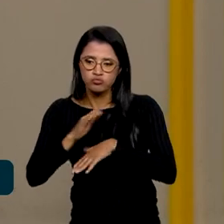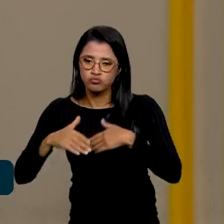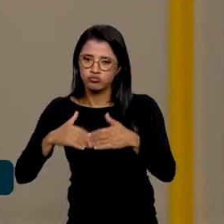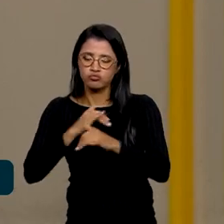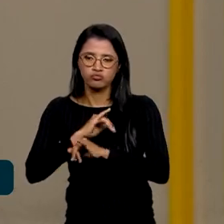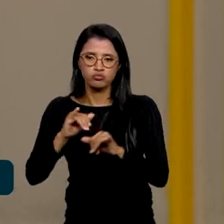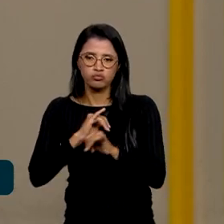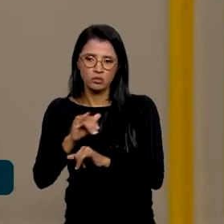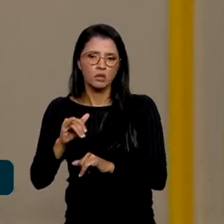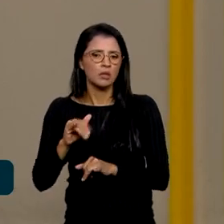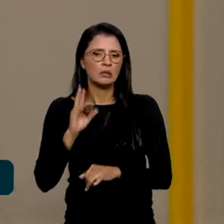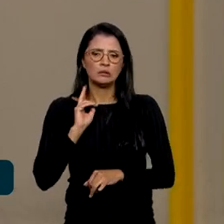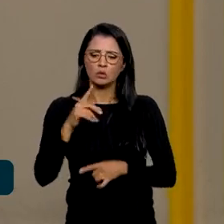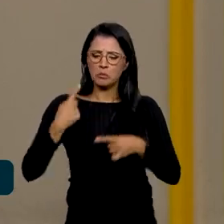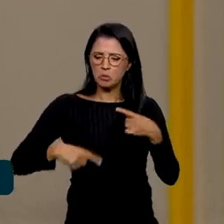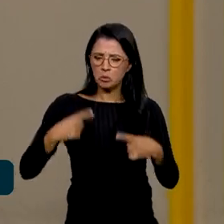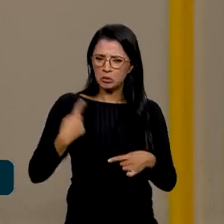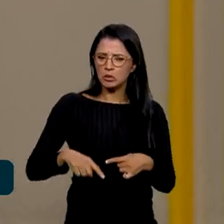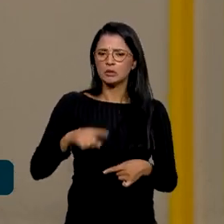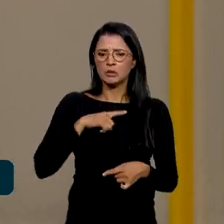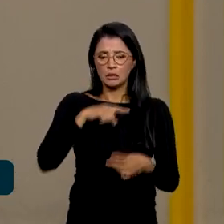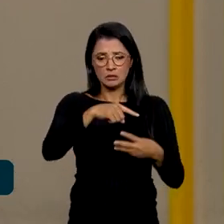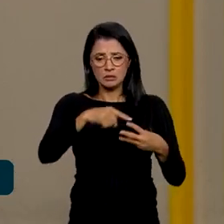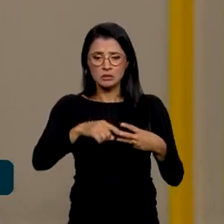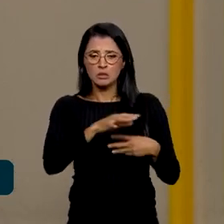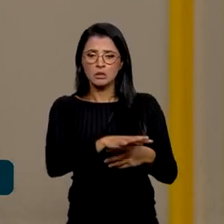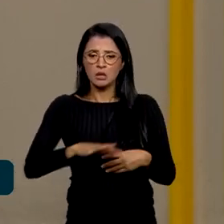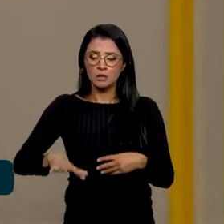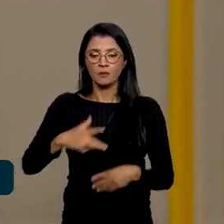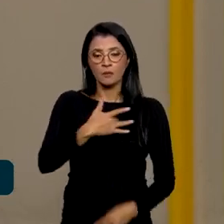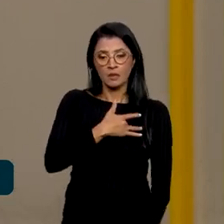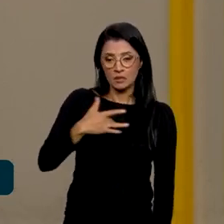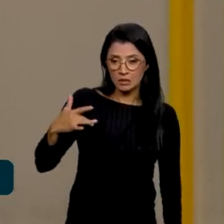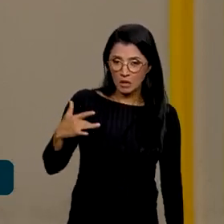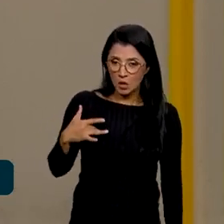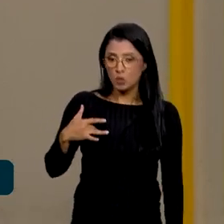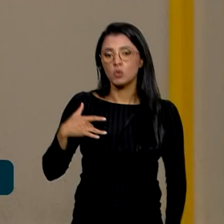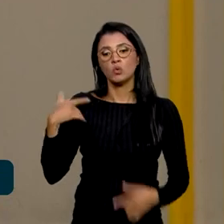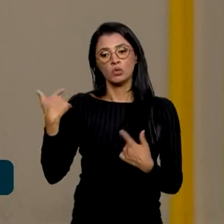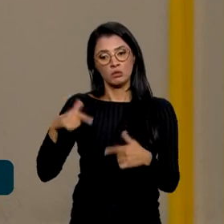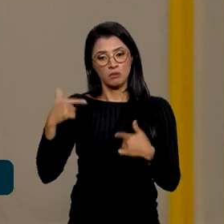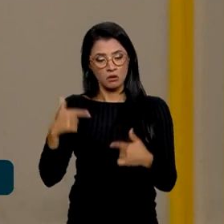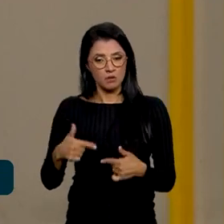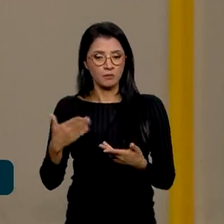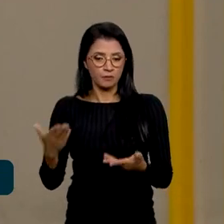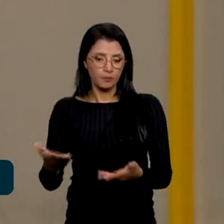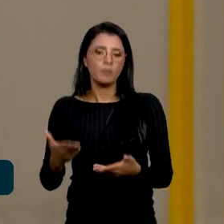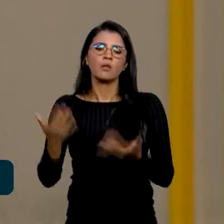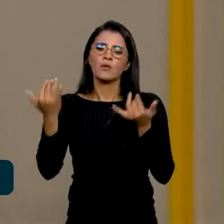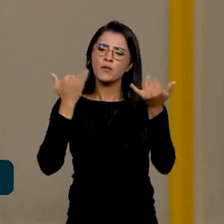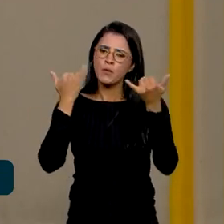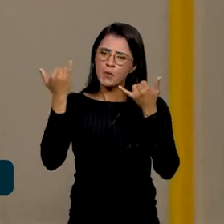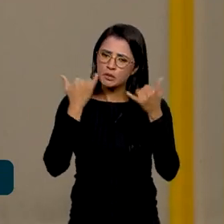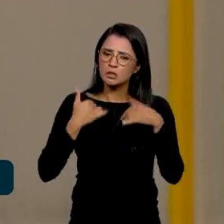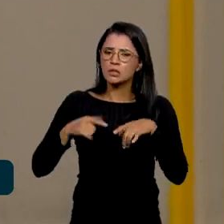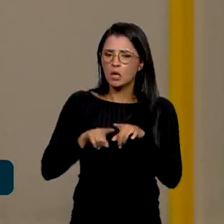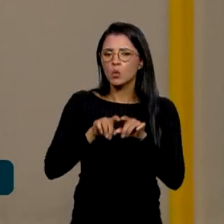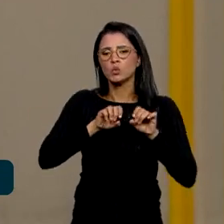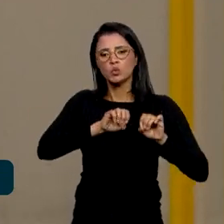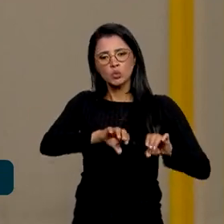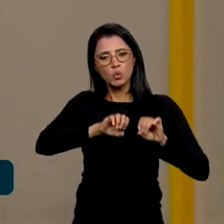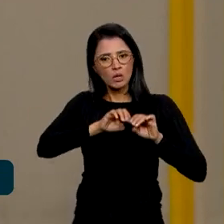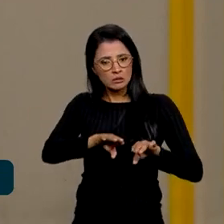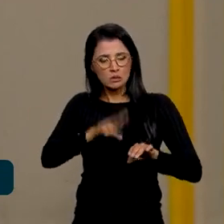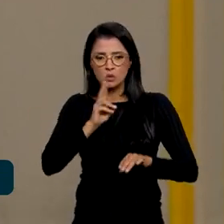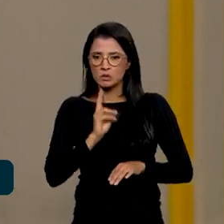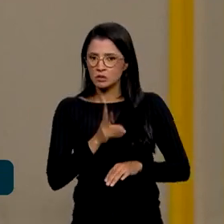Eu falo sempre que toda política pública tem três campos. A saúde falava muito isso quando eu trabalhava na saúde. Que é informação, educação, que é um